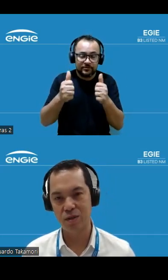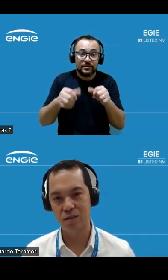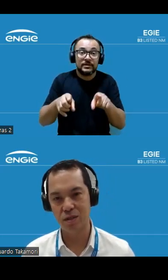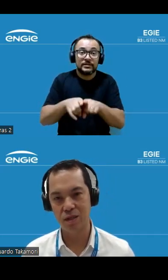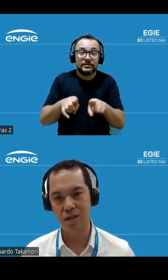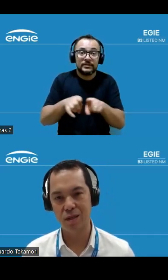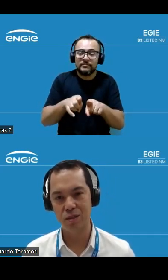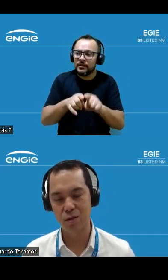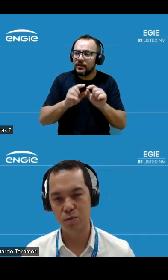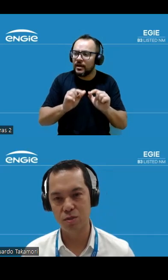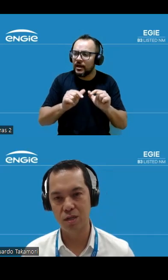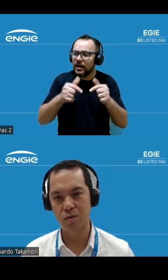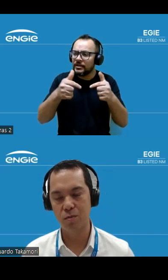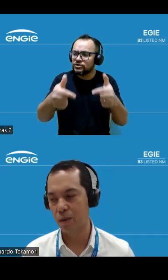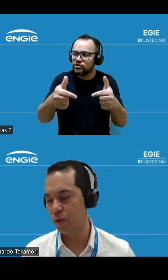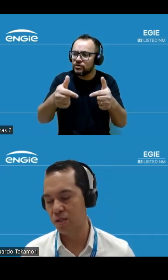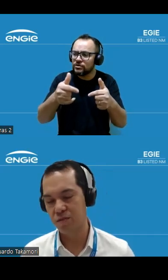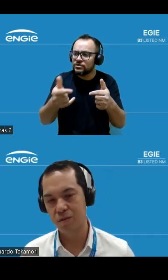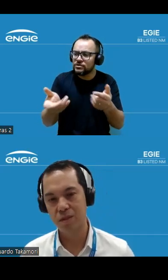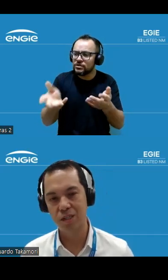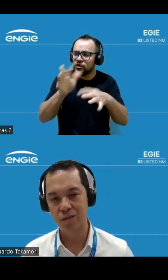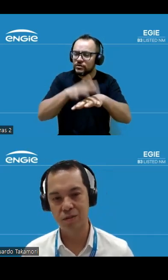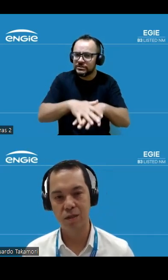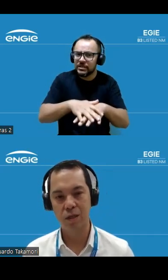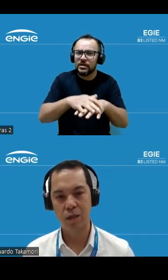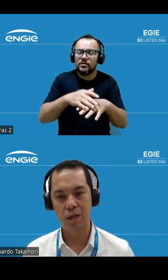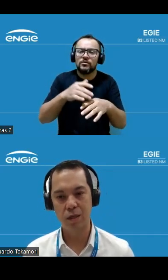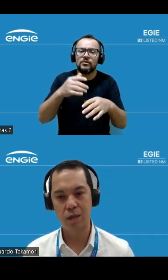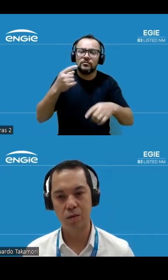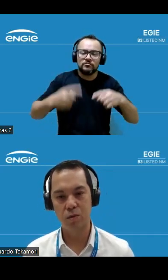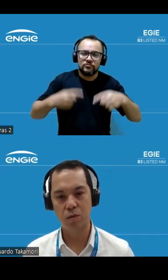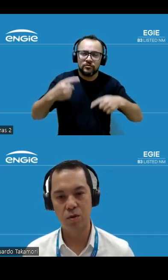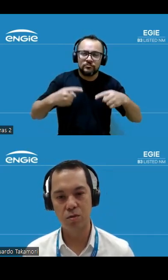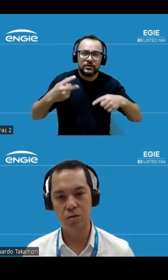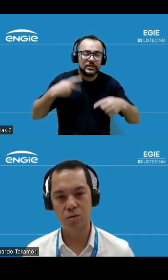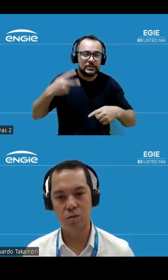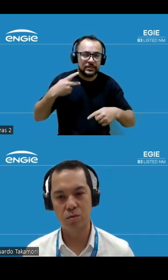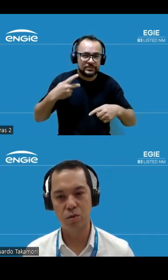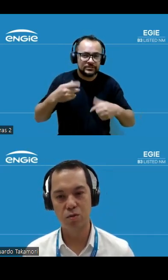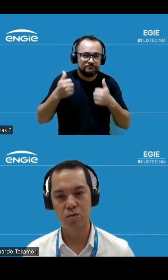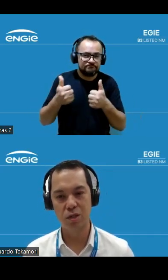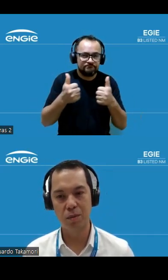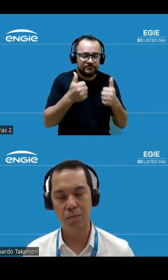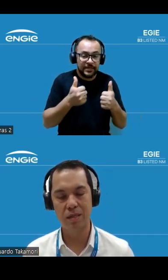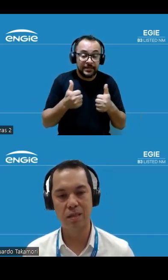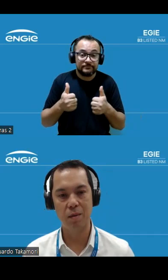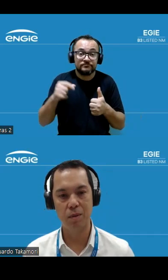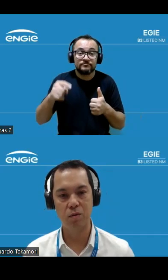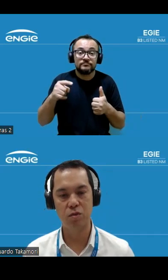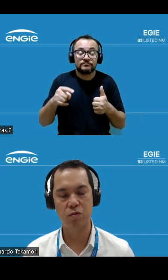ações aqui de inclusão, políticas afirmativas e o nosso time